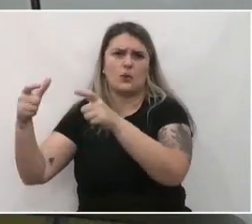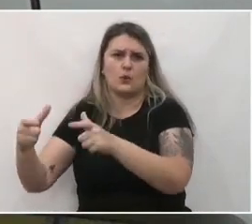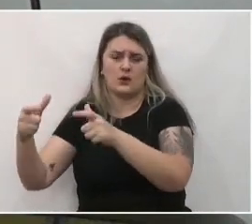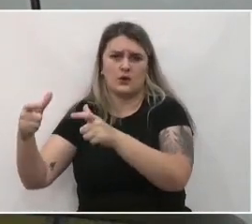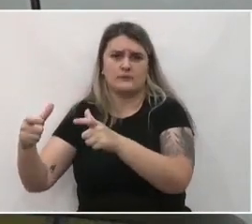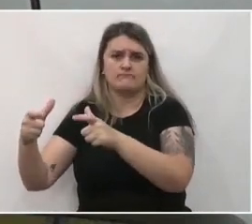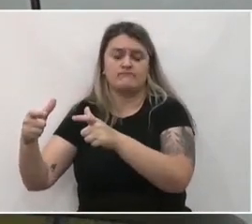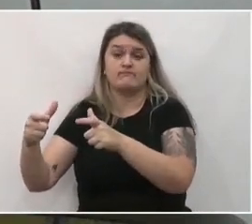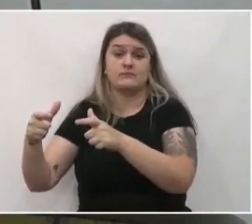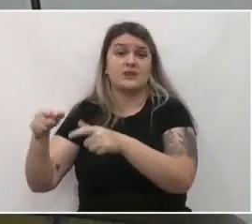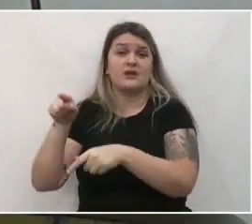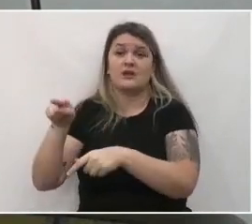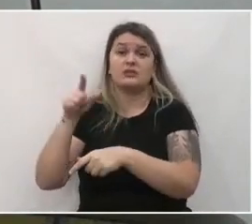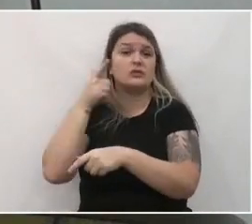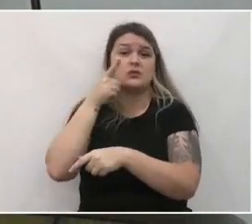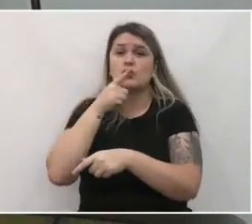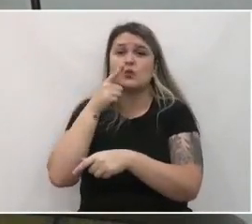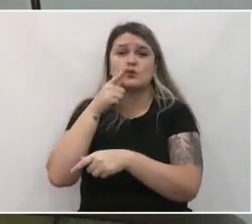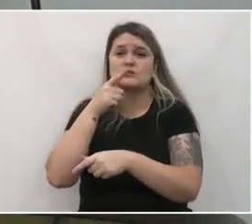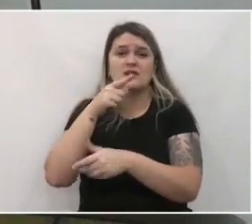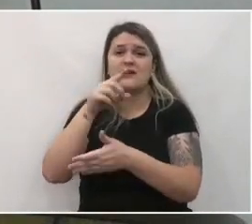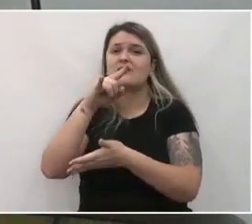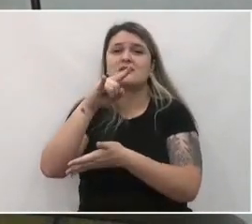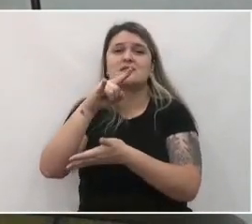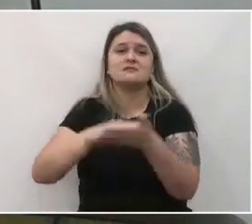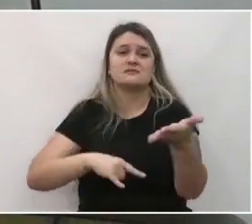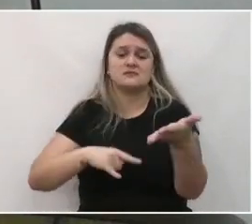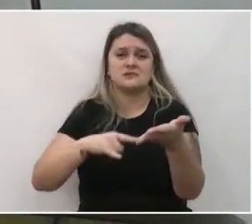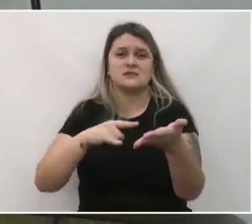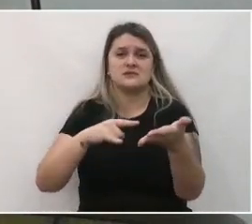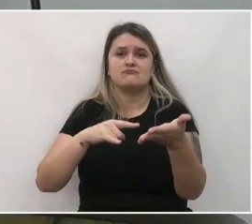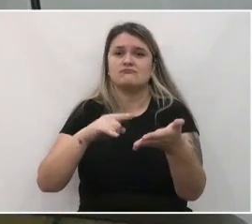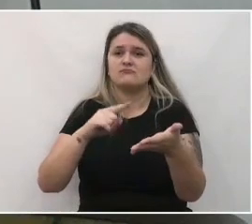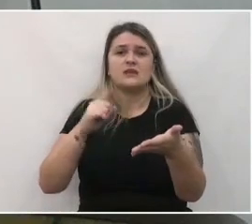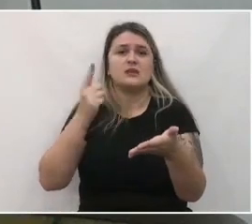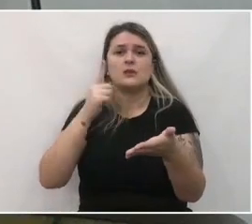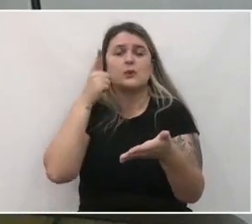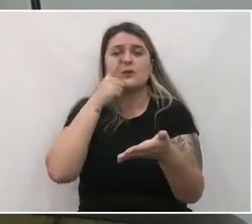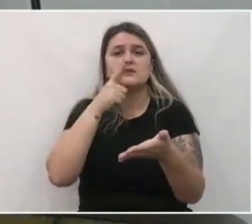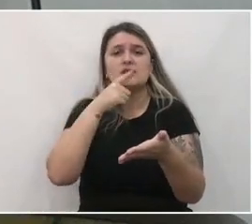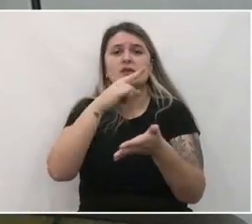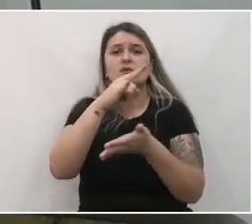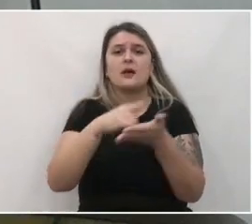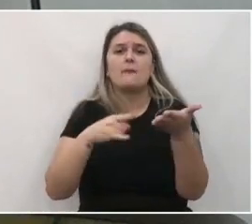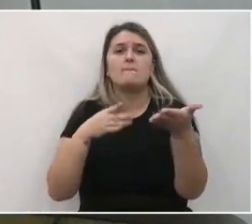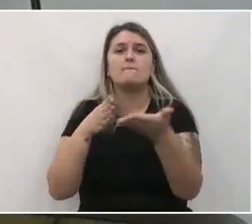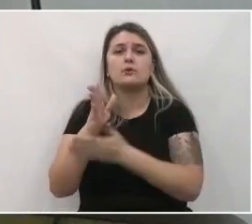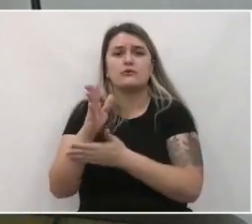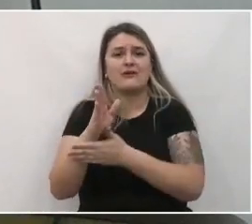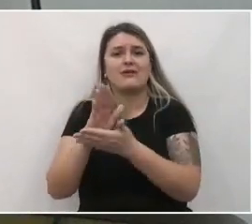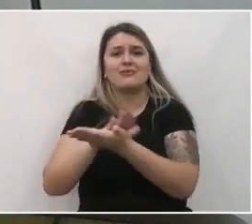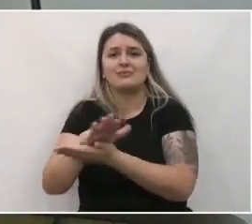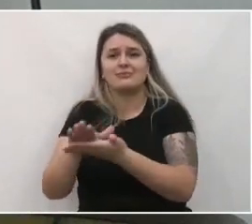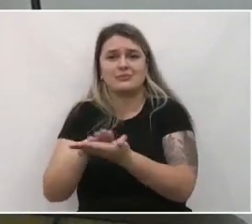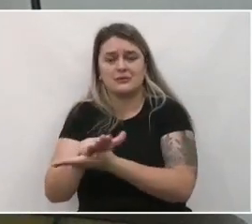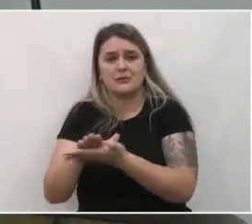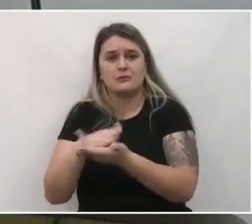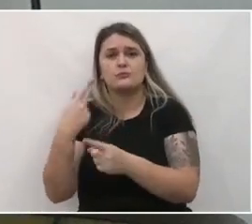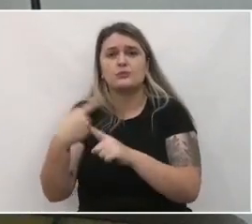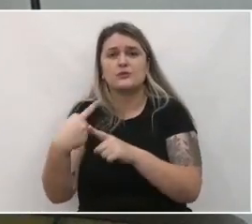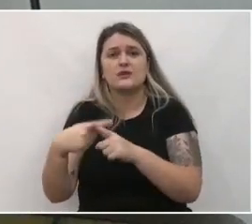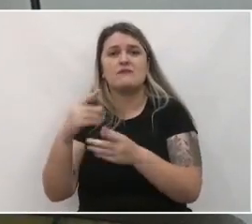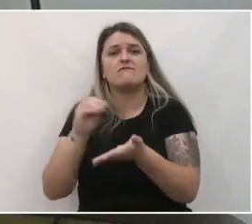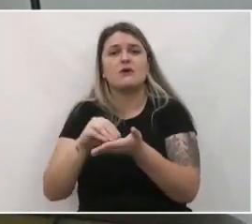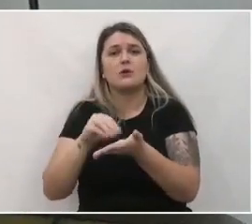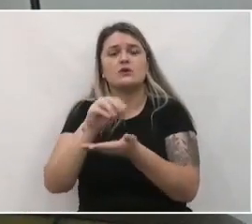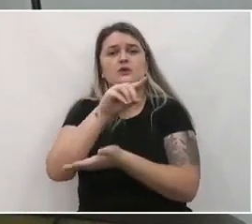e hoje em dia ele e todos que estão no entorno não conseguem aprovar nada por conta do